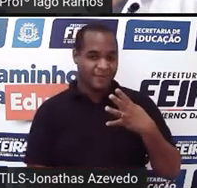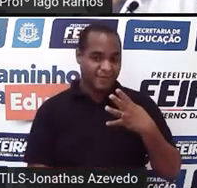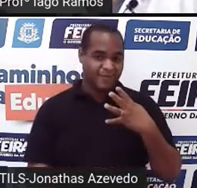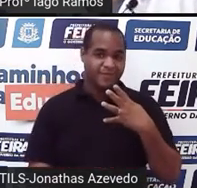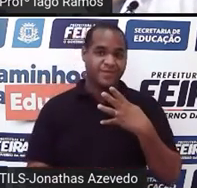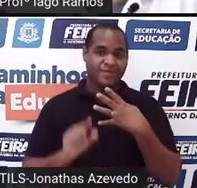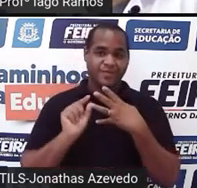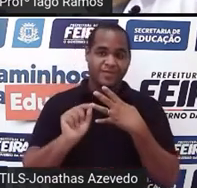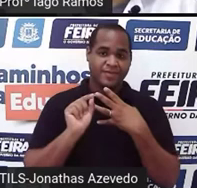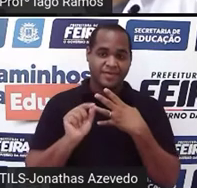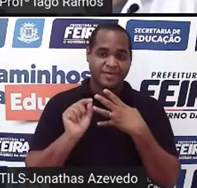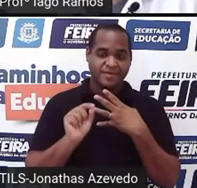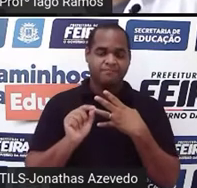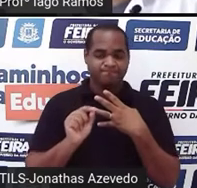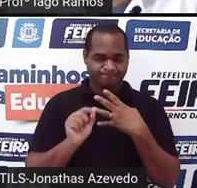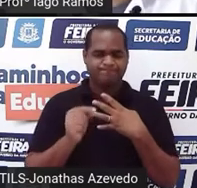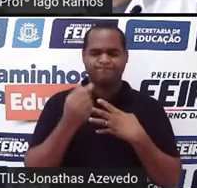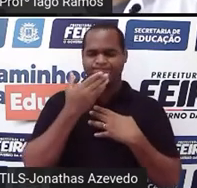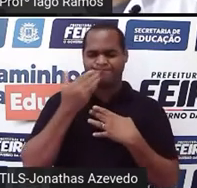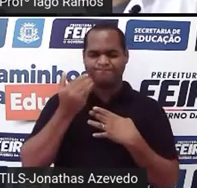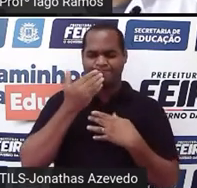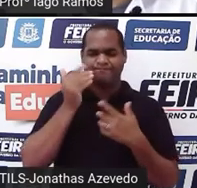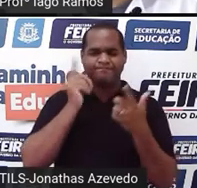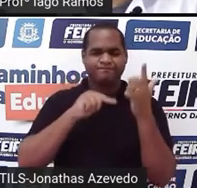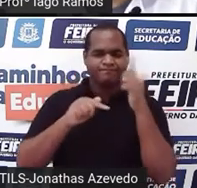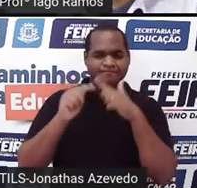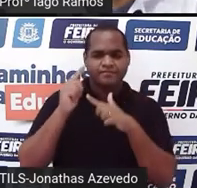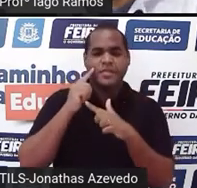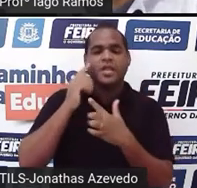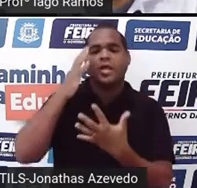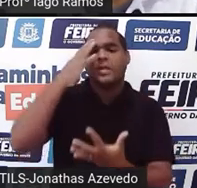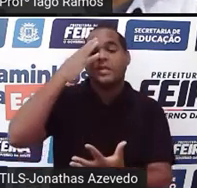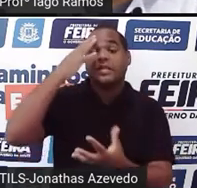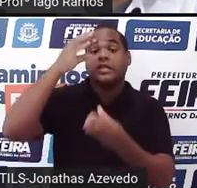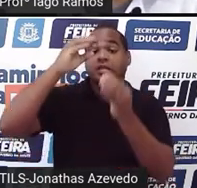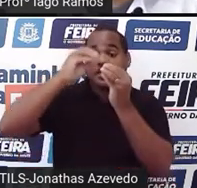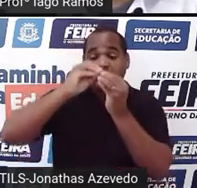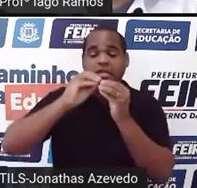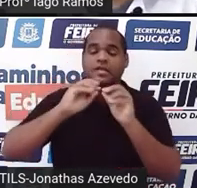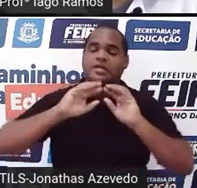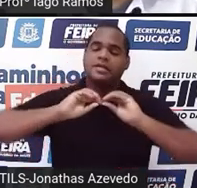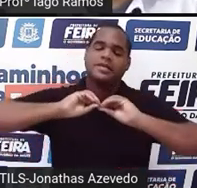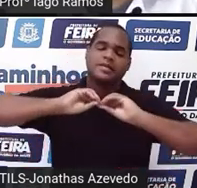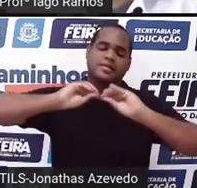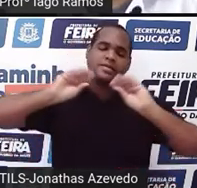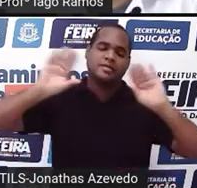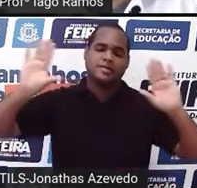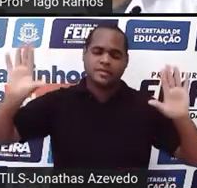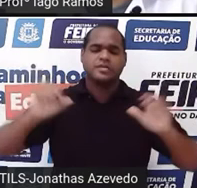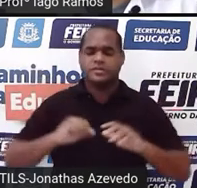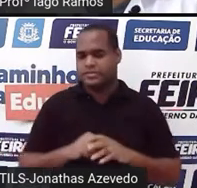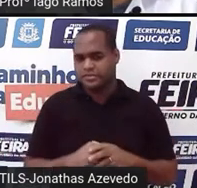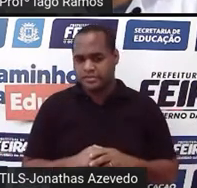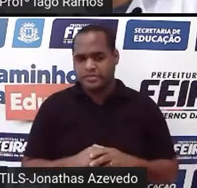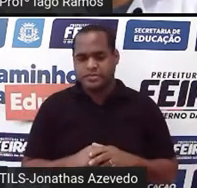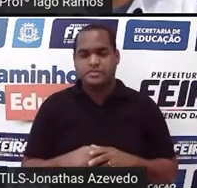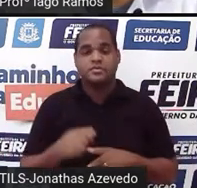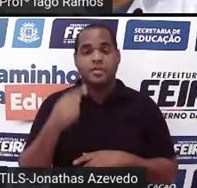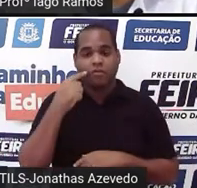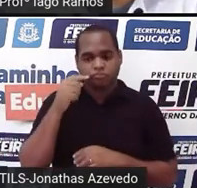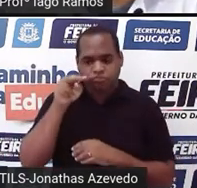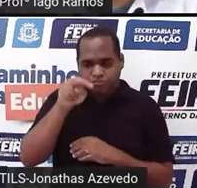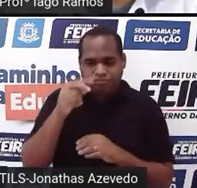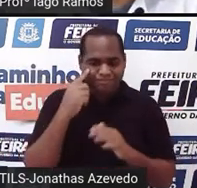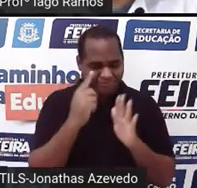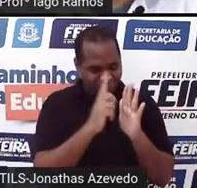são de fácil interpretação. O que é que isso significa dizer? A gente olha para